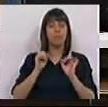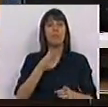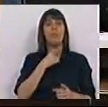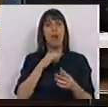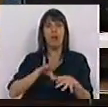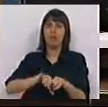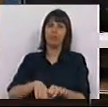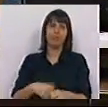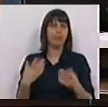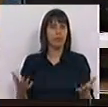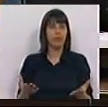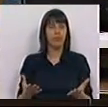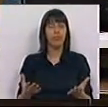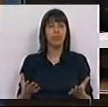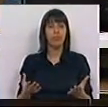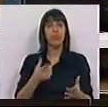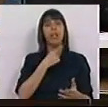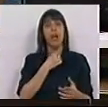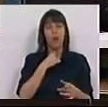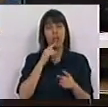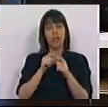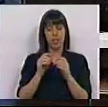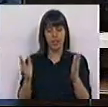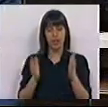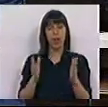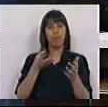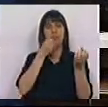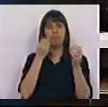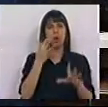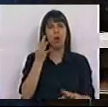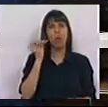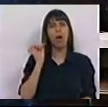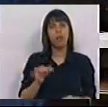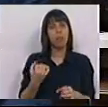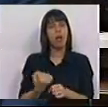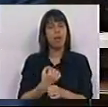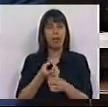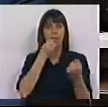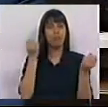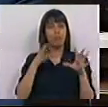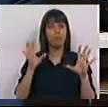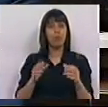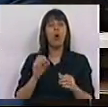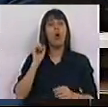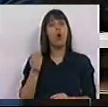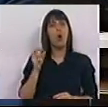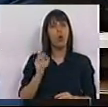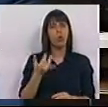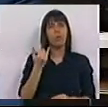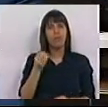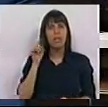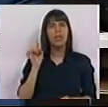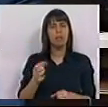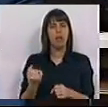agosto começou a destruição. Entre agosto e setembro perdemos 4 mil empregos, outubro 20